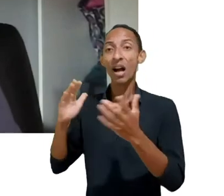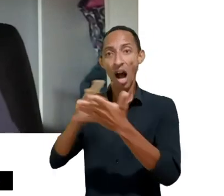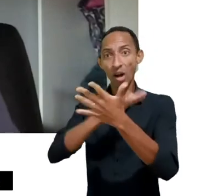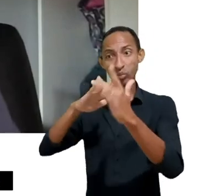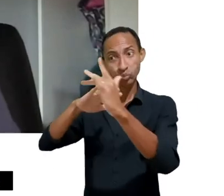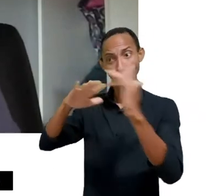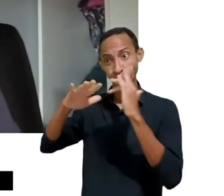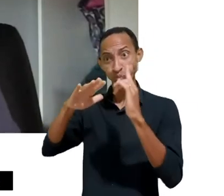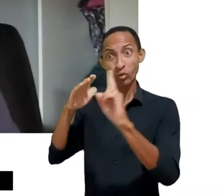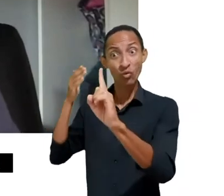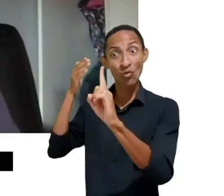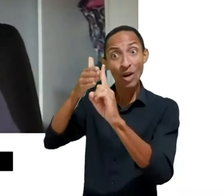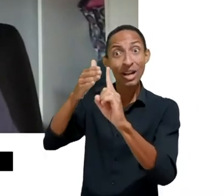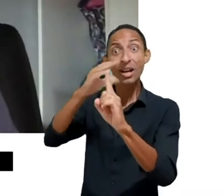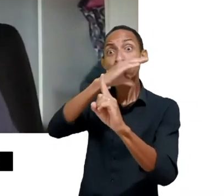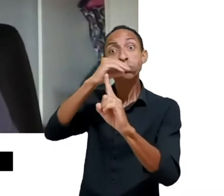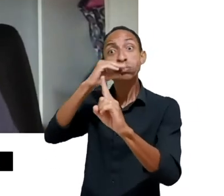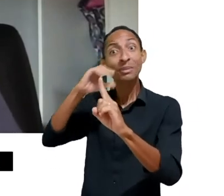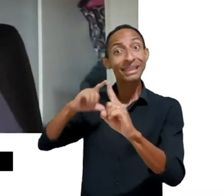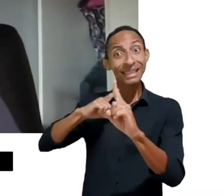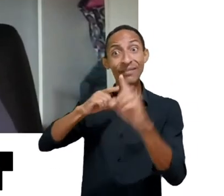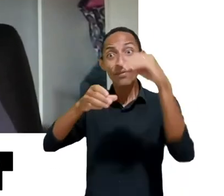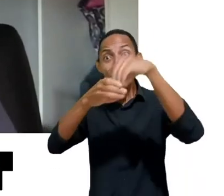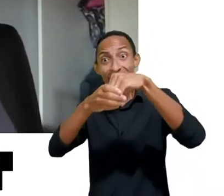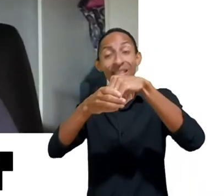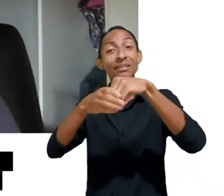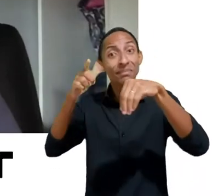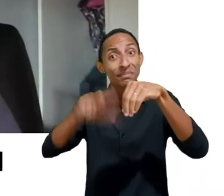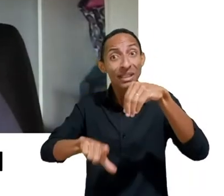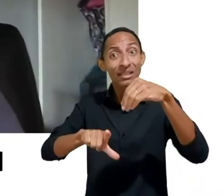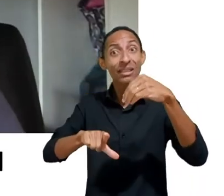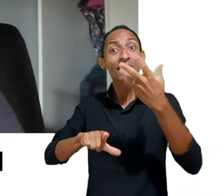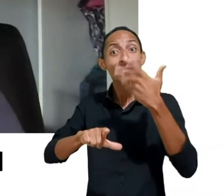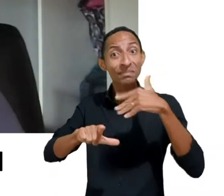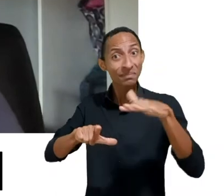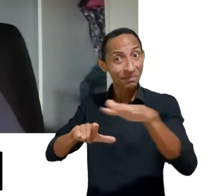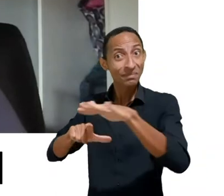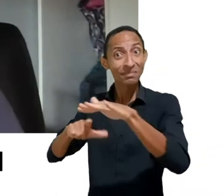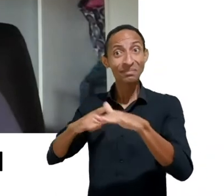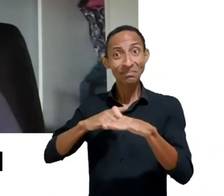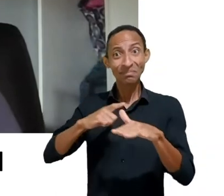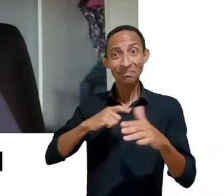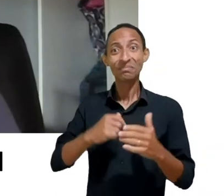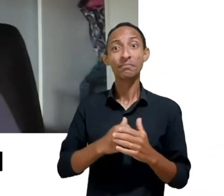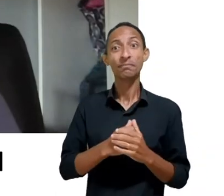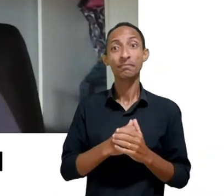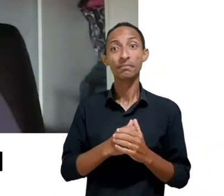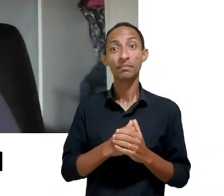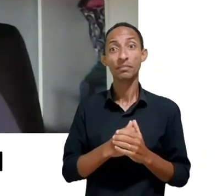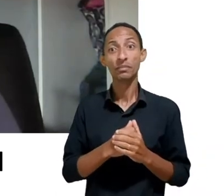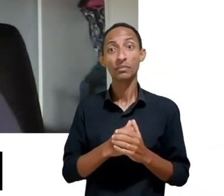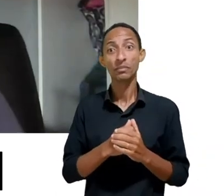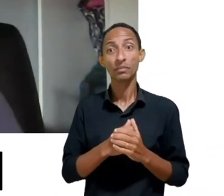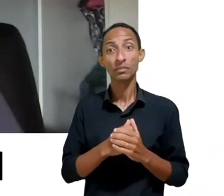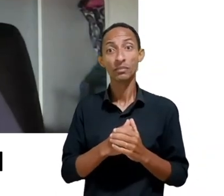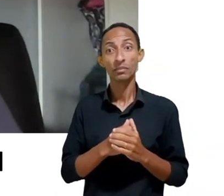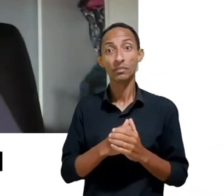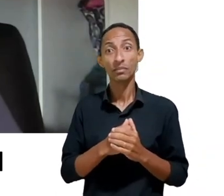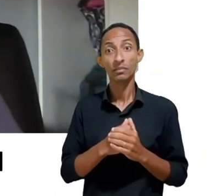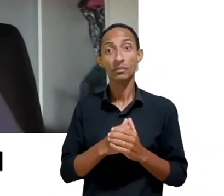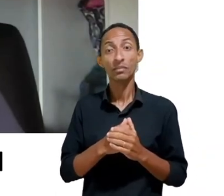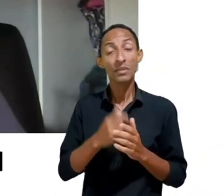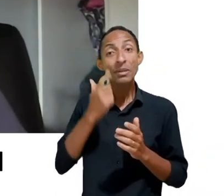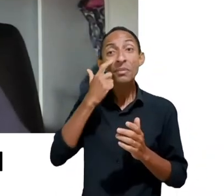Conteúdo infantil, muito claramente. E a gente tem em oposição a garantia de um ambiente